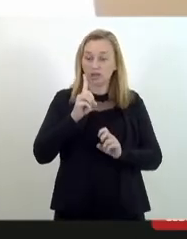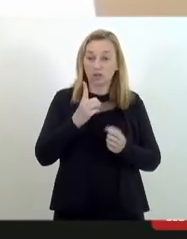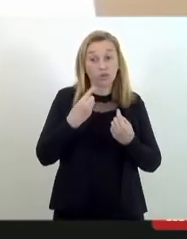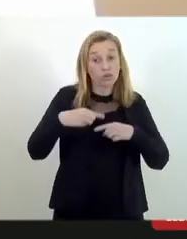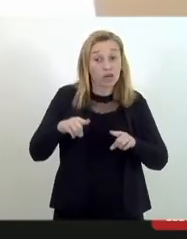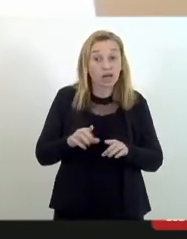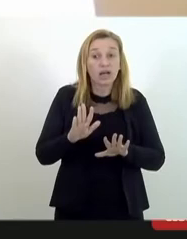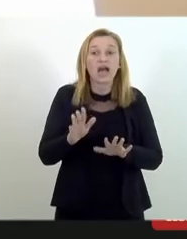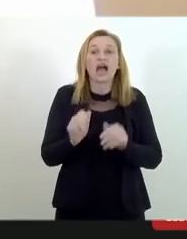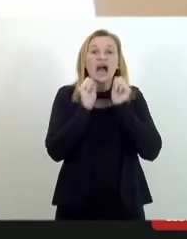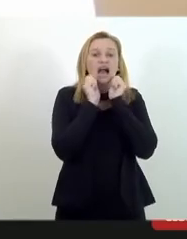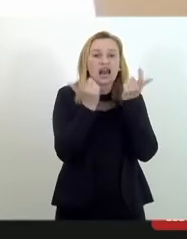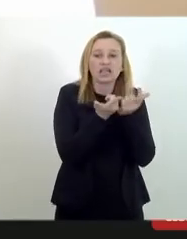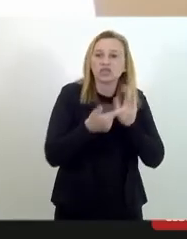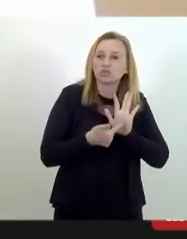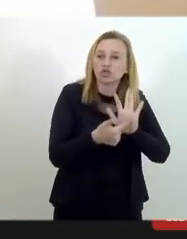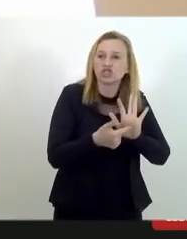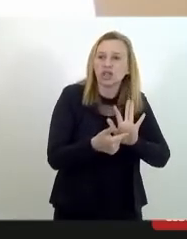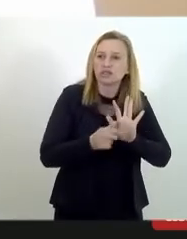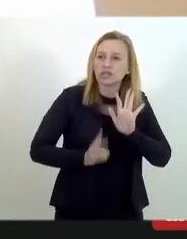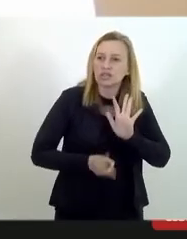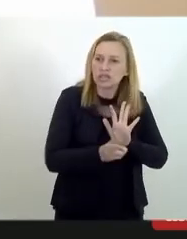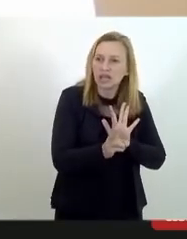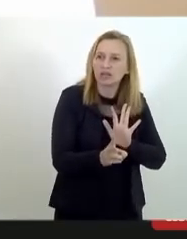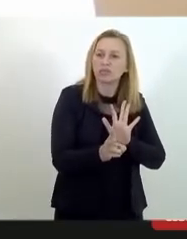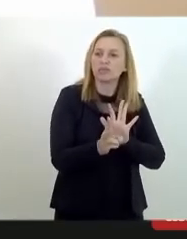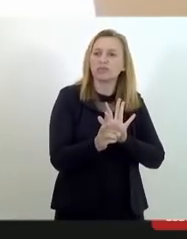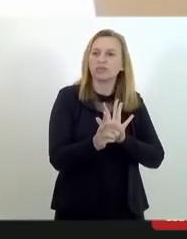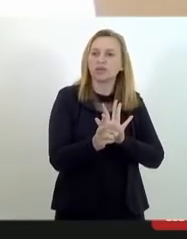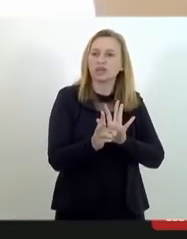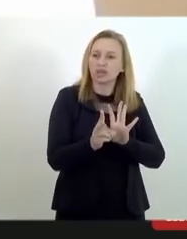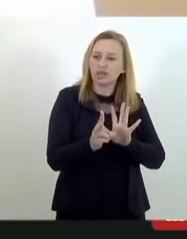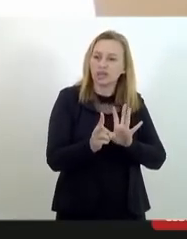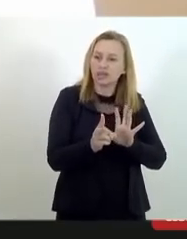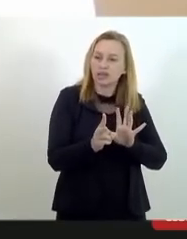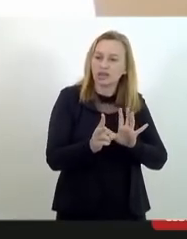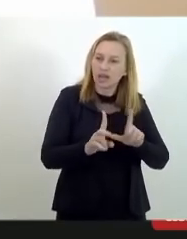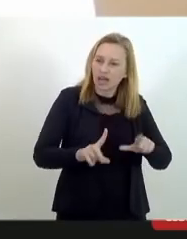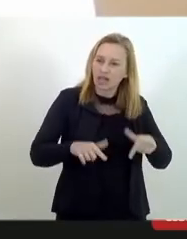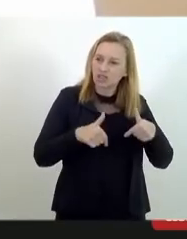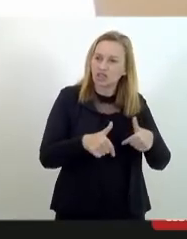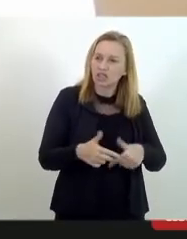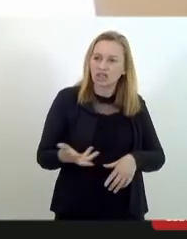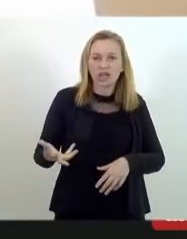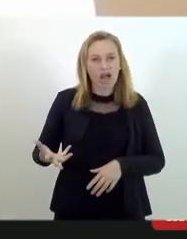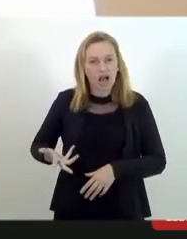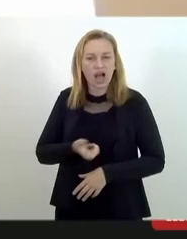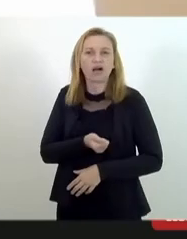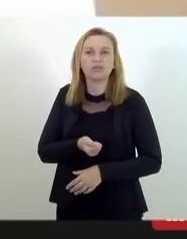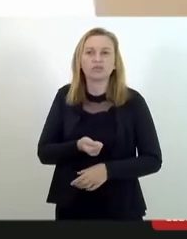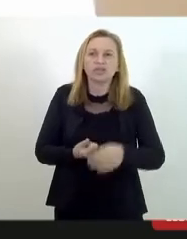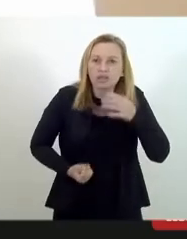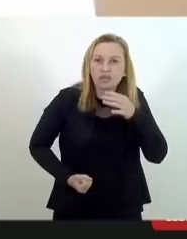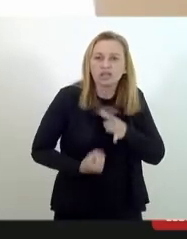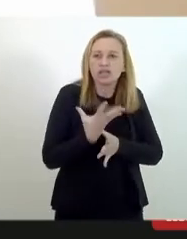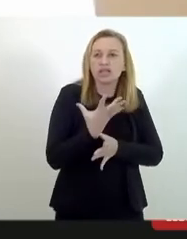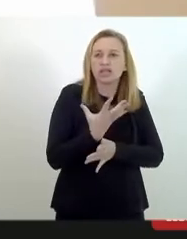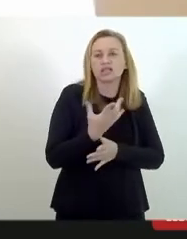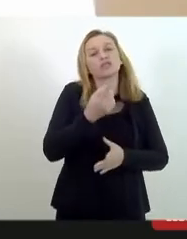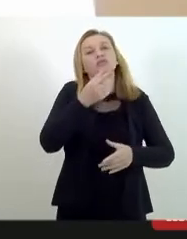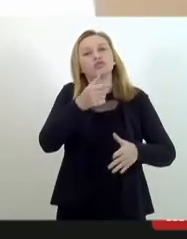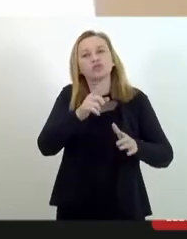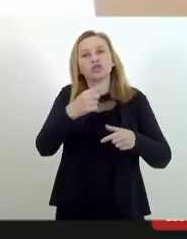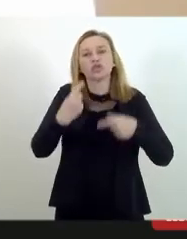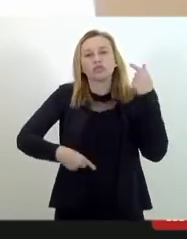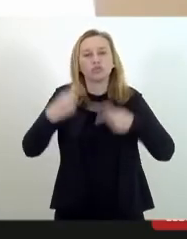A Alerja tem se mostrado sempre muito fértil na elaboração e na incidência e na construção das políticas